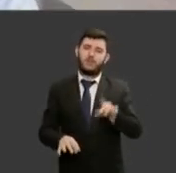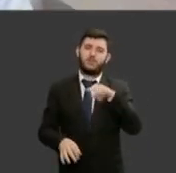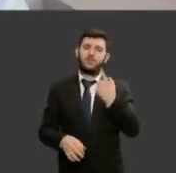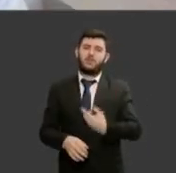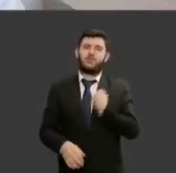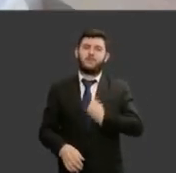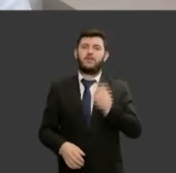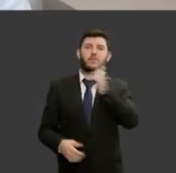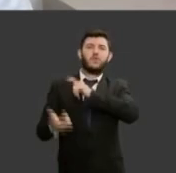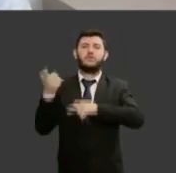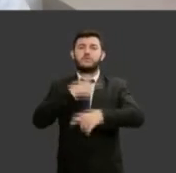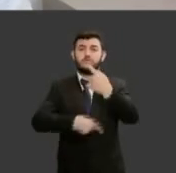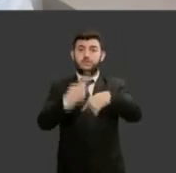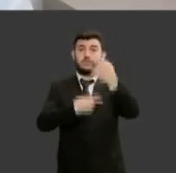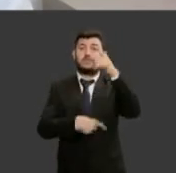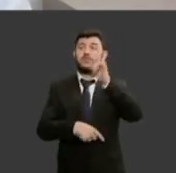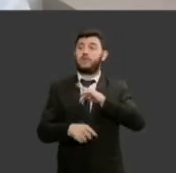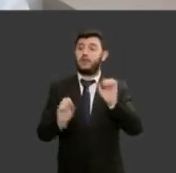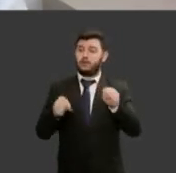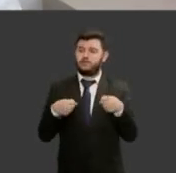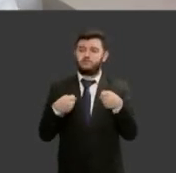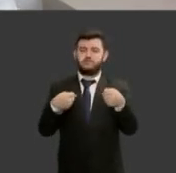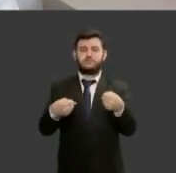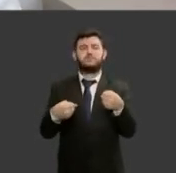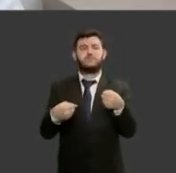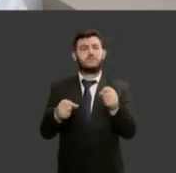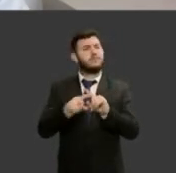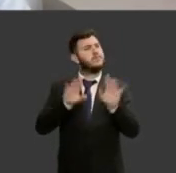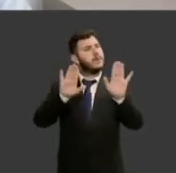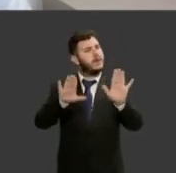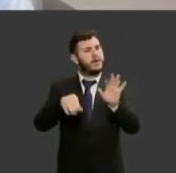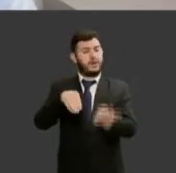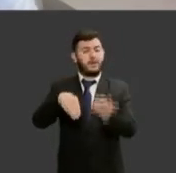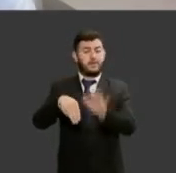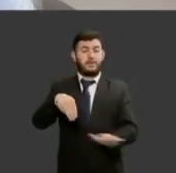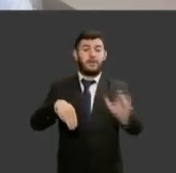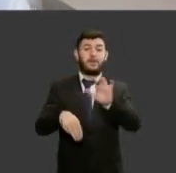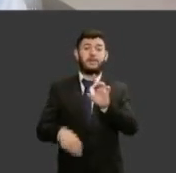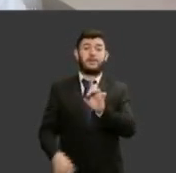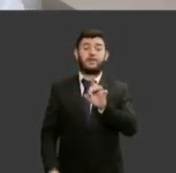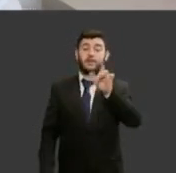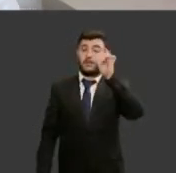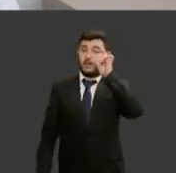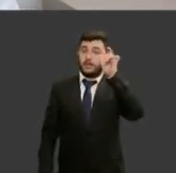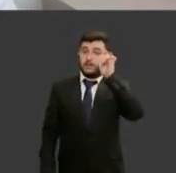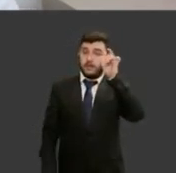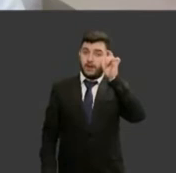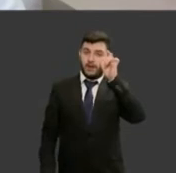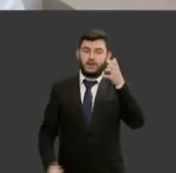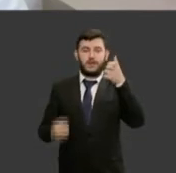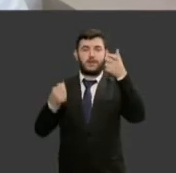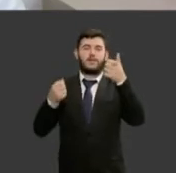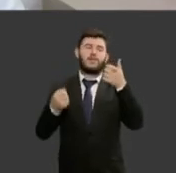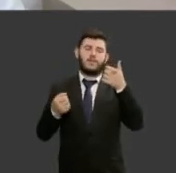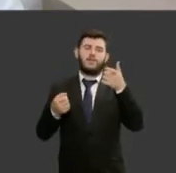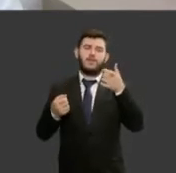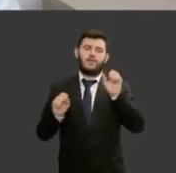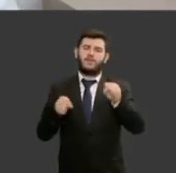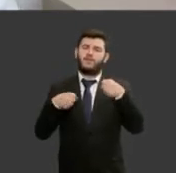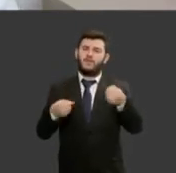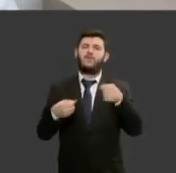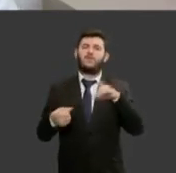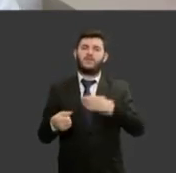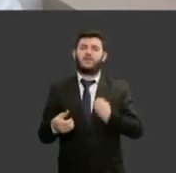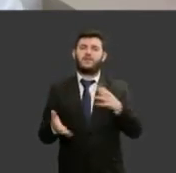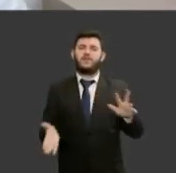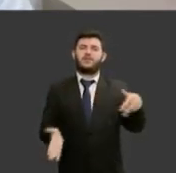dedicação a ministra Damares falou de onde ela veio ministra Damares eu tenho certeza que a senhora se dedicou muito para estar e se dedica noite e dia